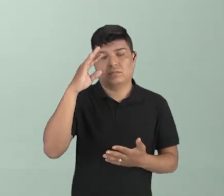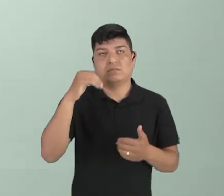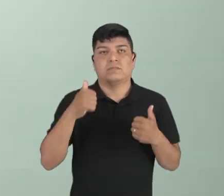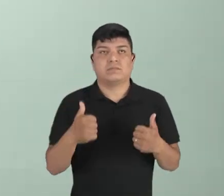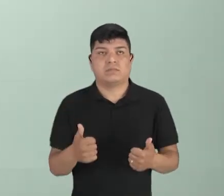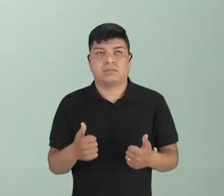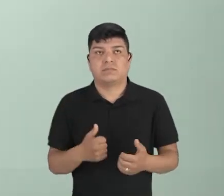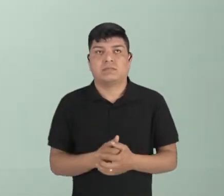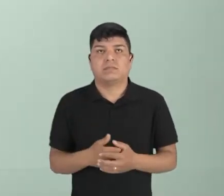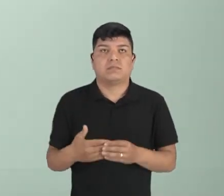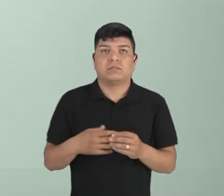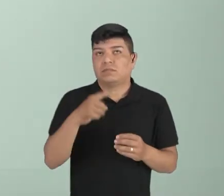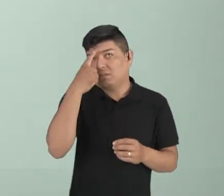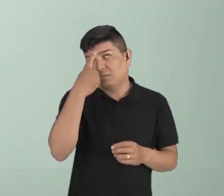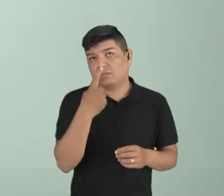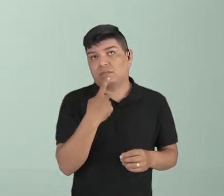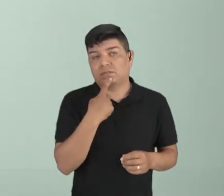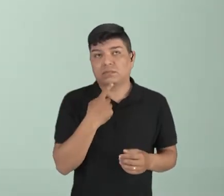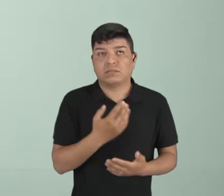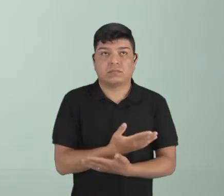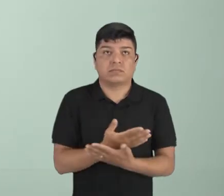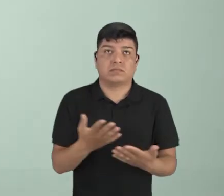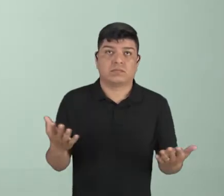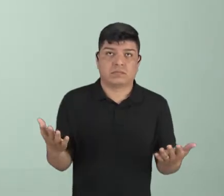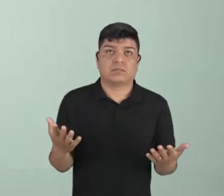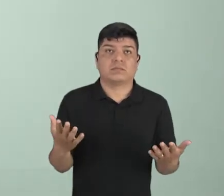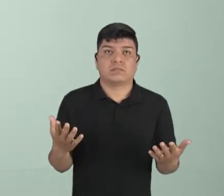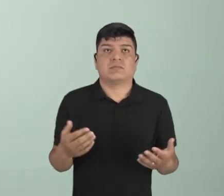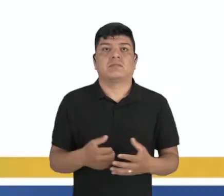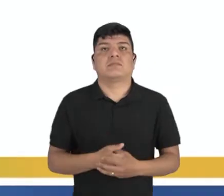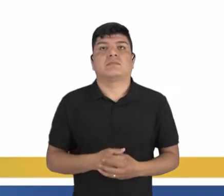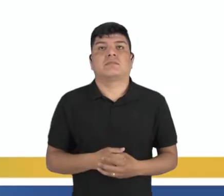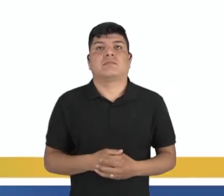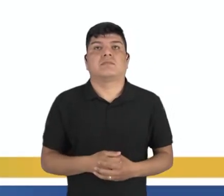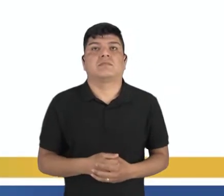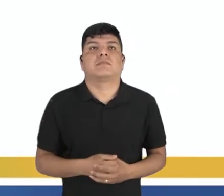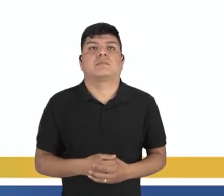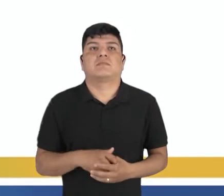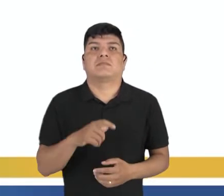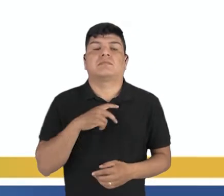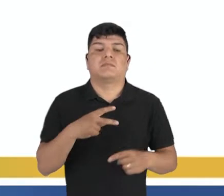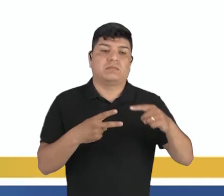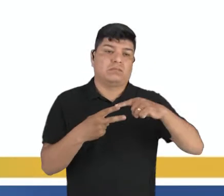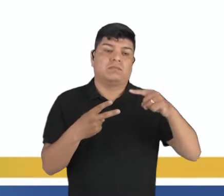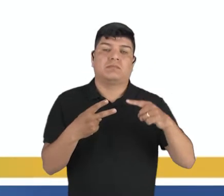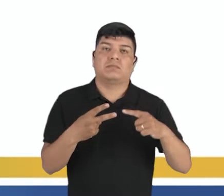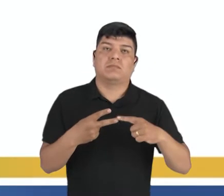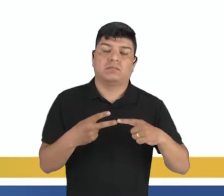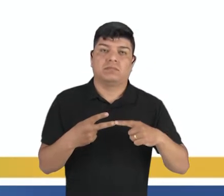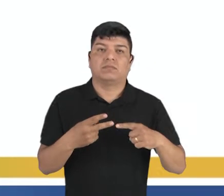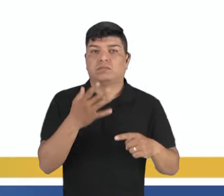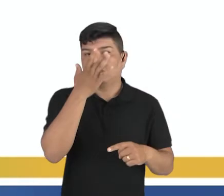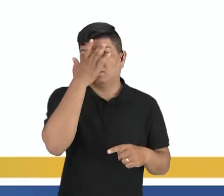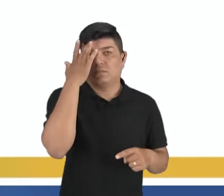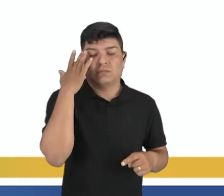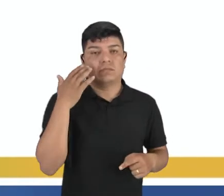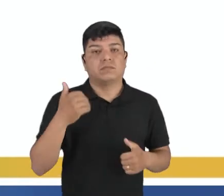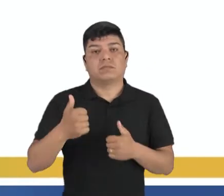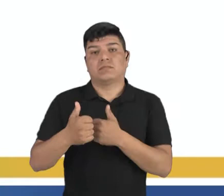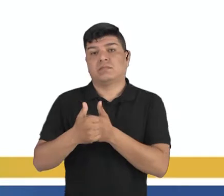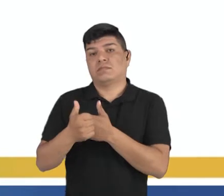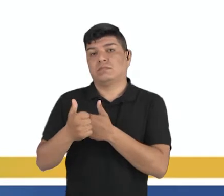Eu trouxe uma imagem aqui, que ela é um pouco trash para vocês, né? Eu tenho dois personagens nessa imagem, ali no canto